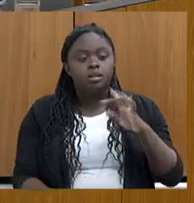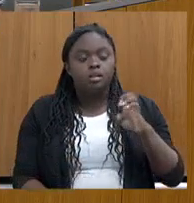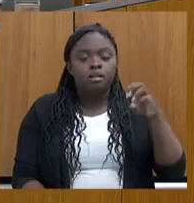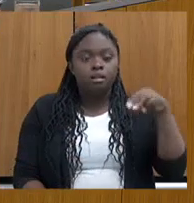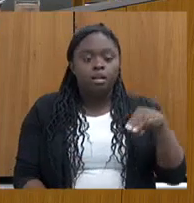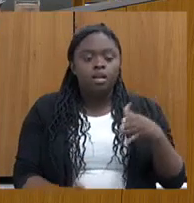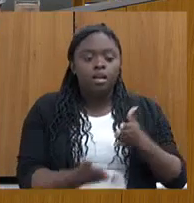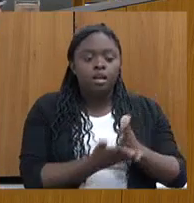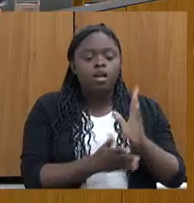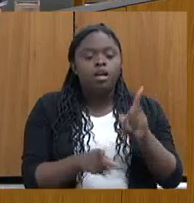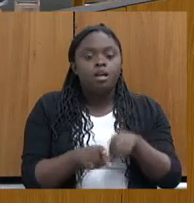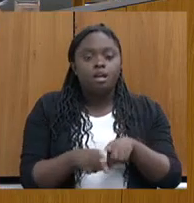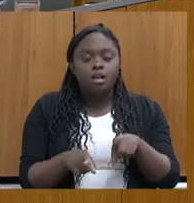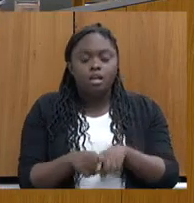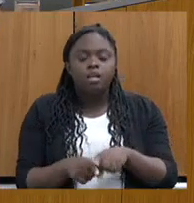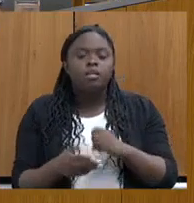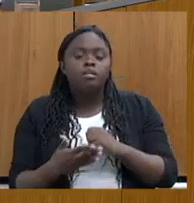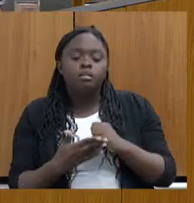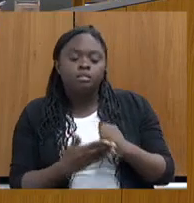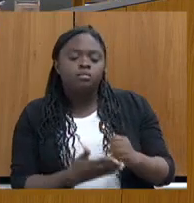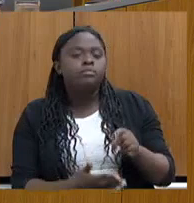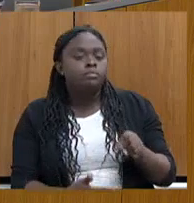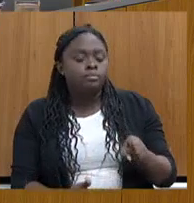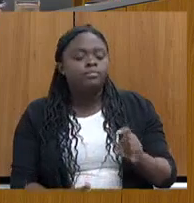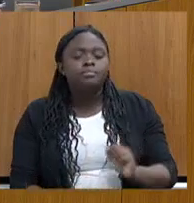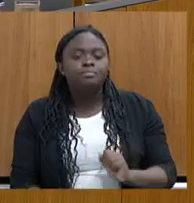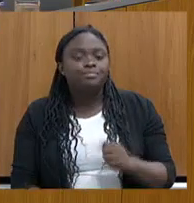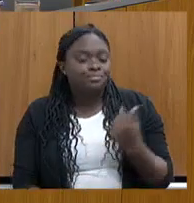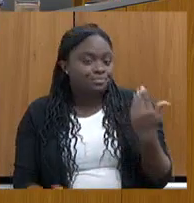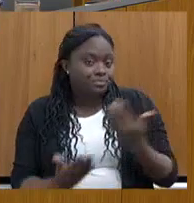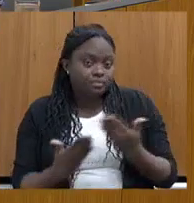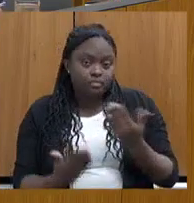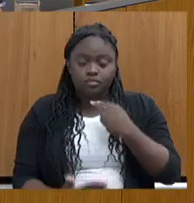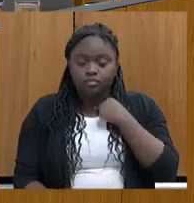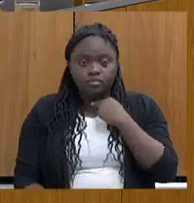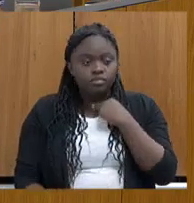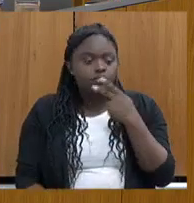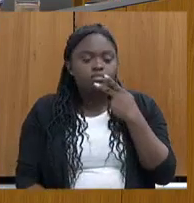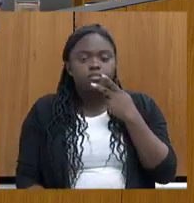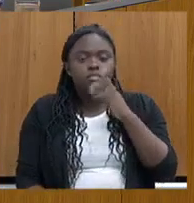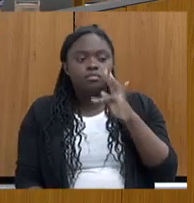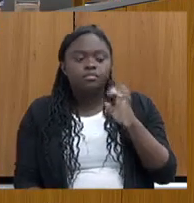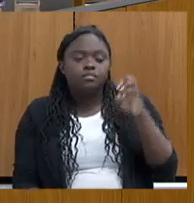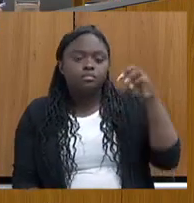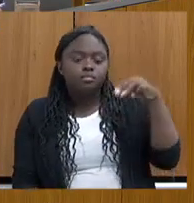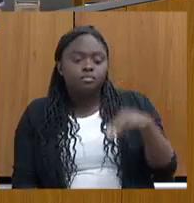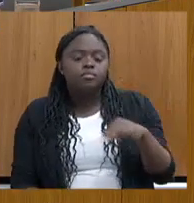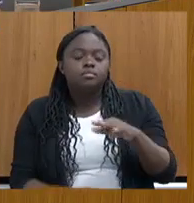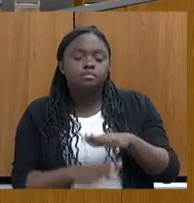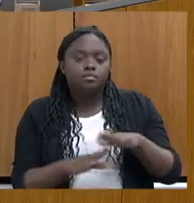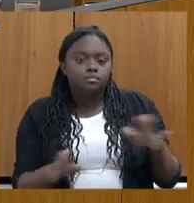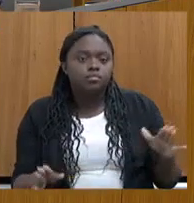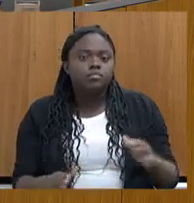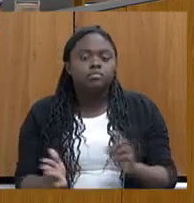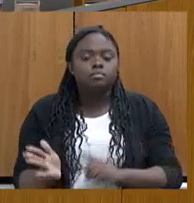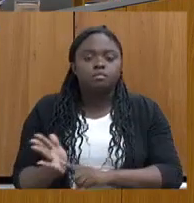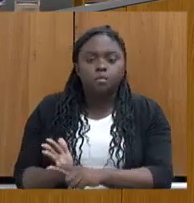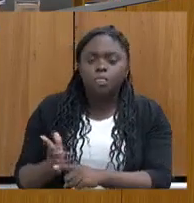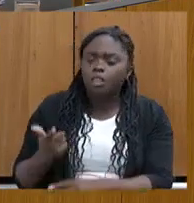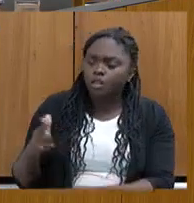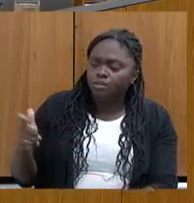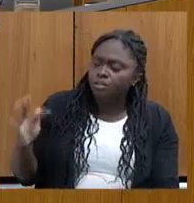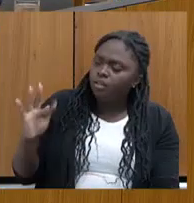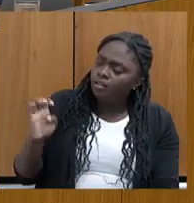para investir um pouco aqui. Hoje eu não posso falar do FEM porque o FEM vai vencer aqui, eles falam comigo, não vai ter FEM ano que vem, ainda não está